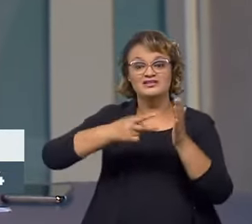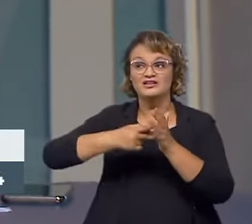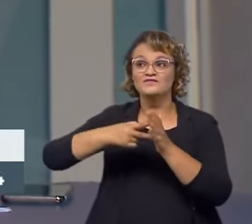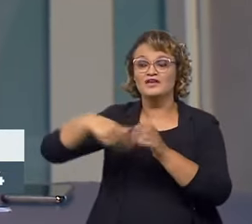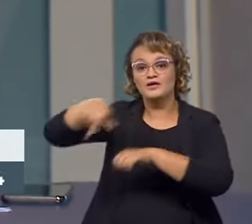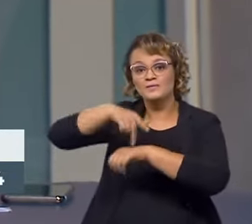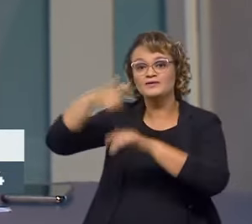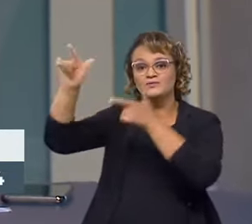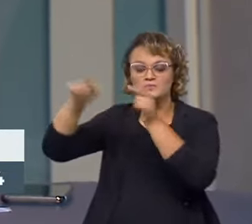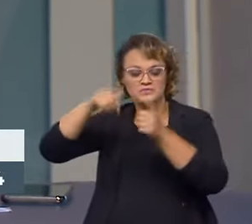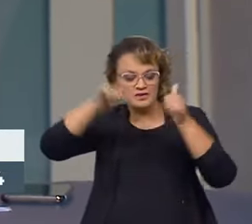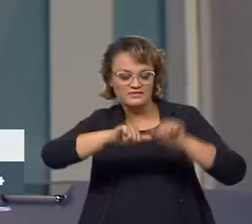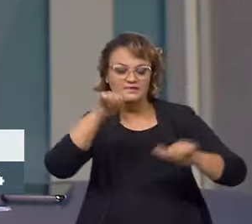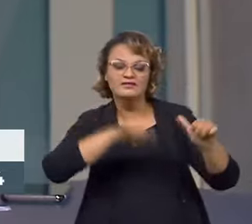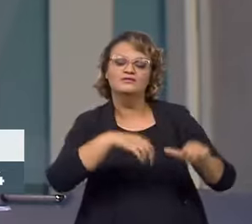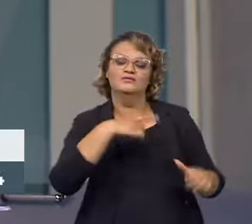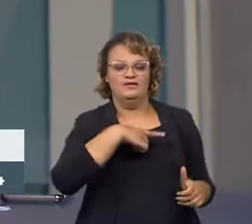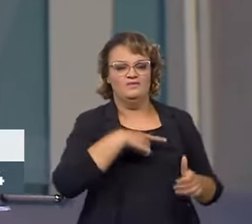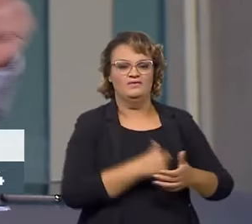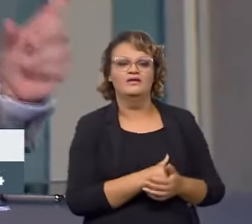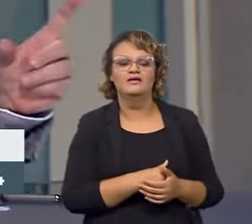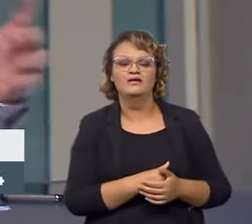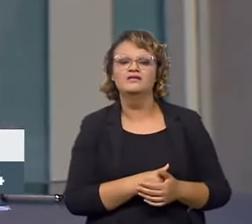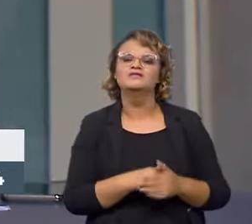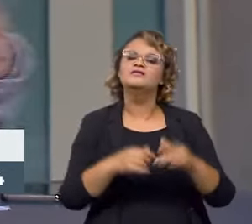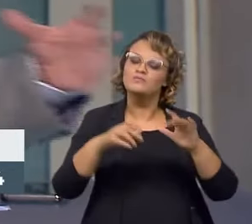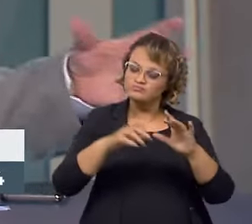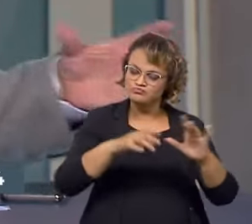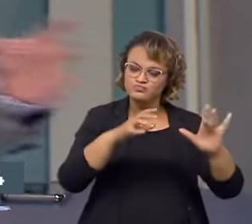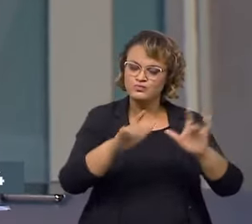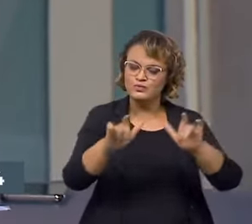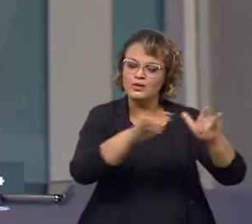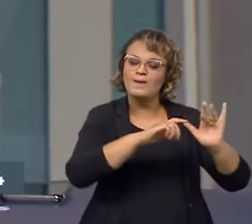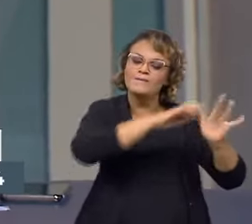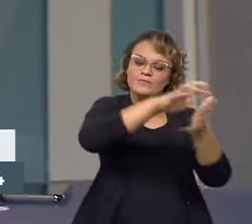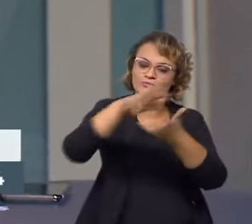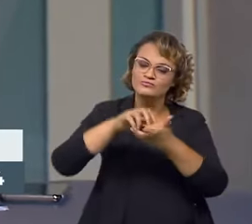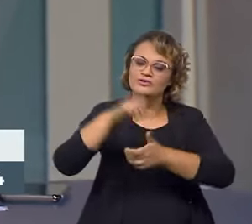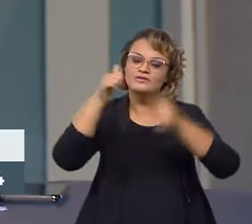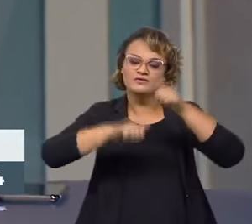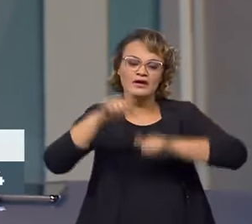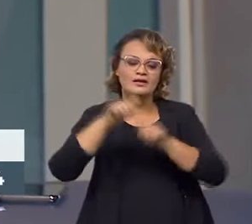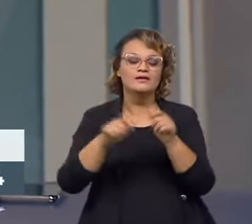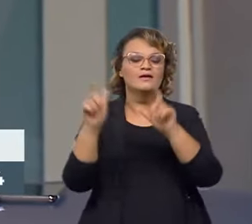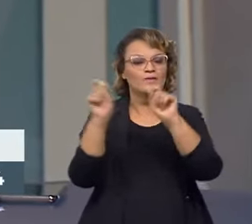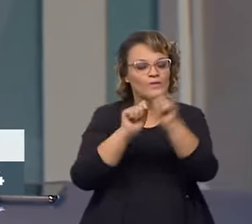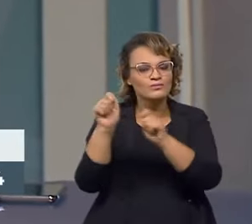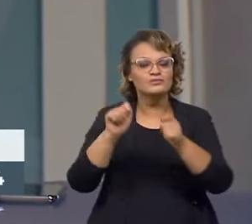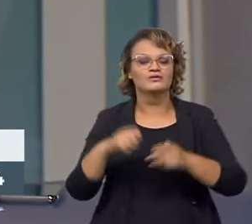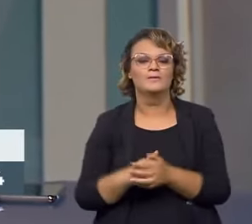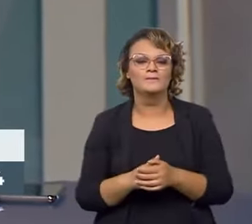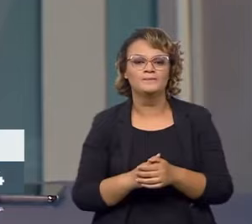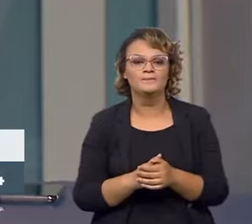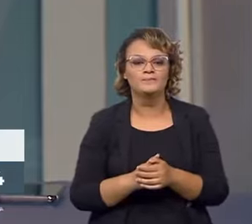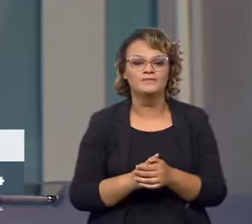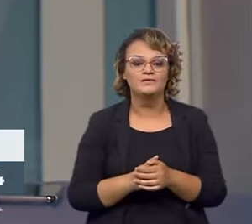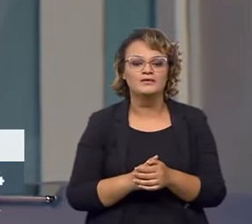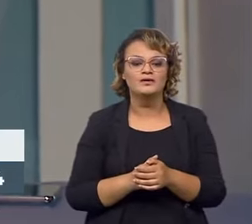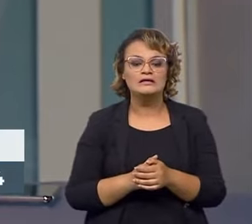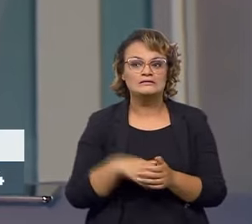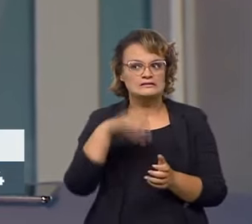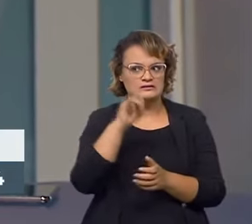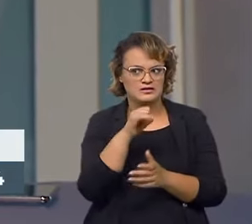de organizações mundiais que fazem esses parâmetros e o controle entre um país e o outro. A lema é, se eu